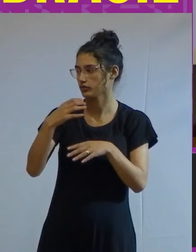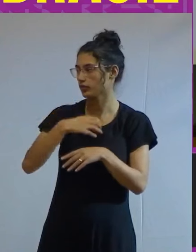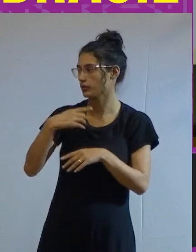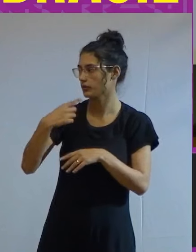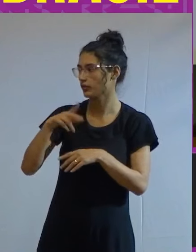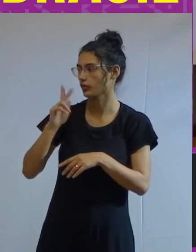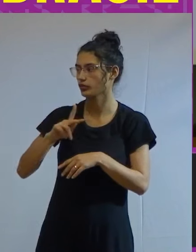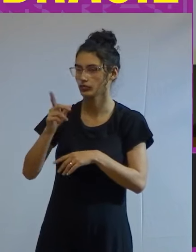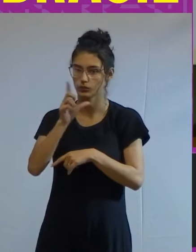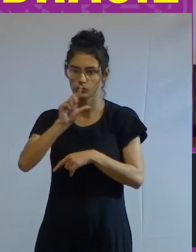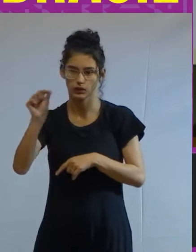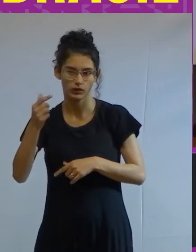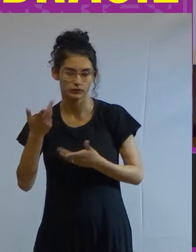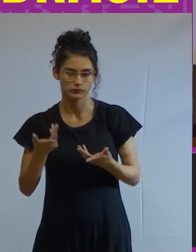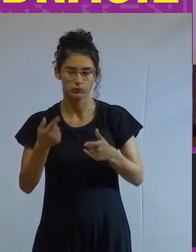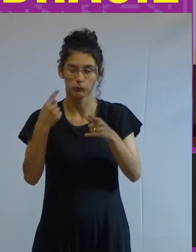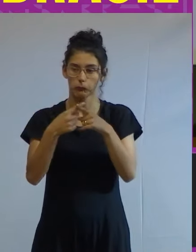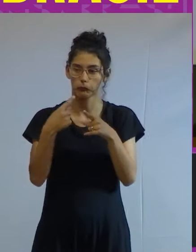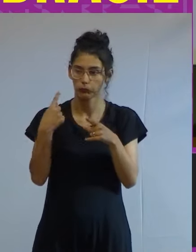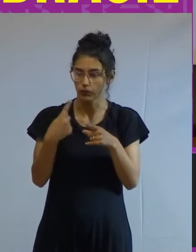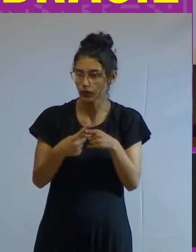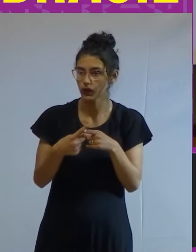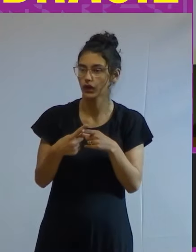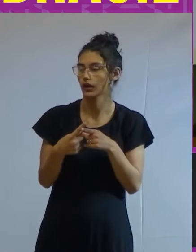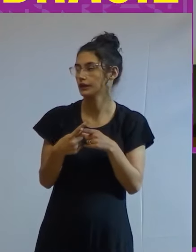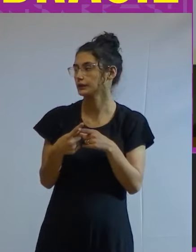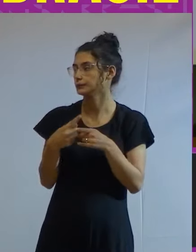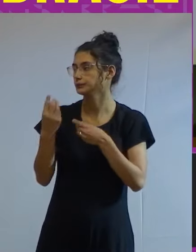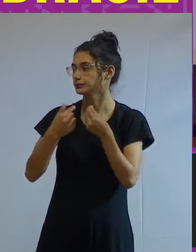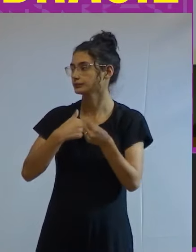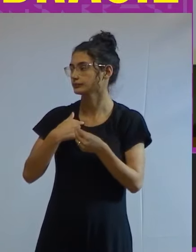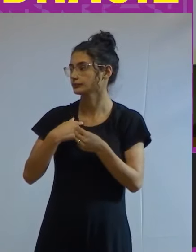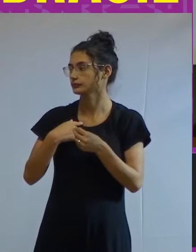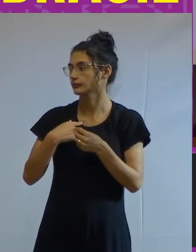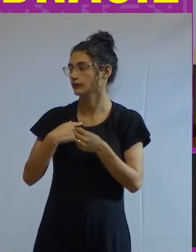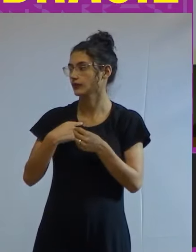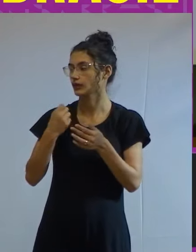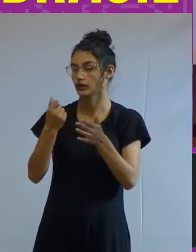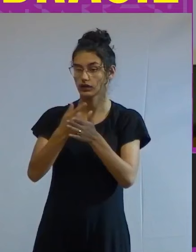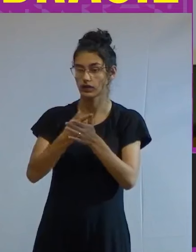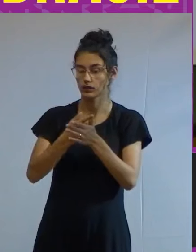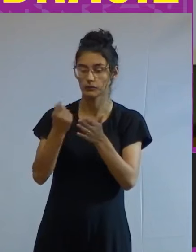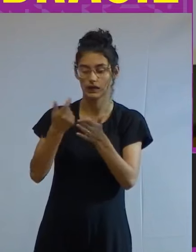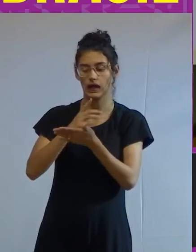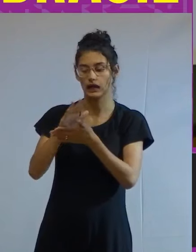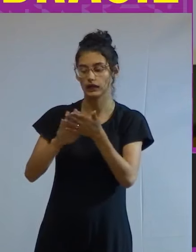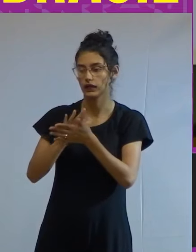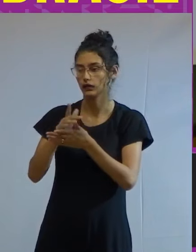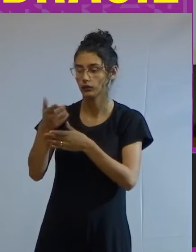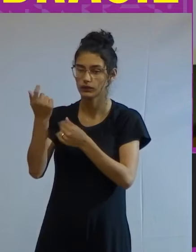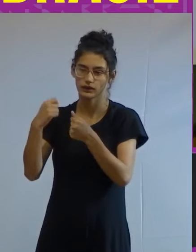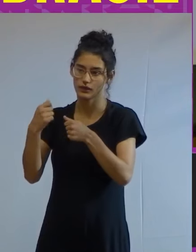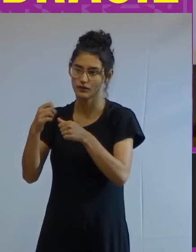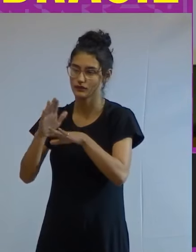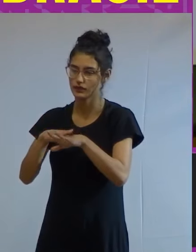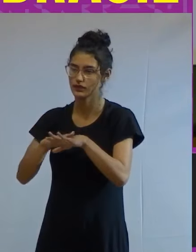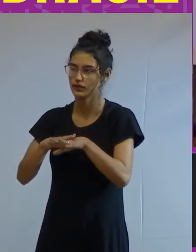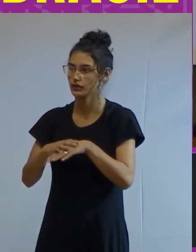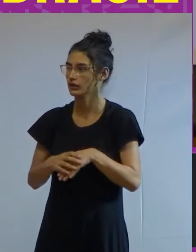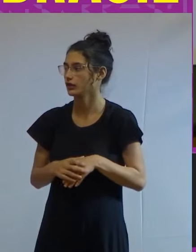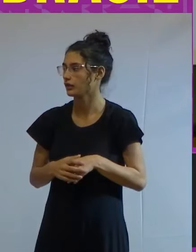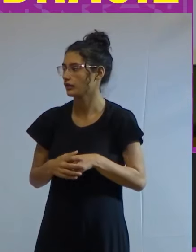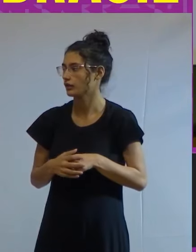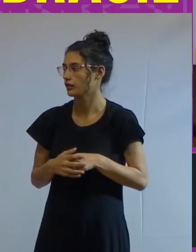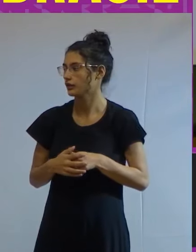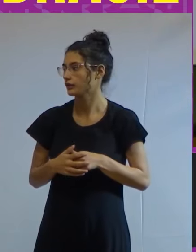você se manter por lá porque como eu era bolsista ela não precisava arcar com esses custos e aí eu